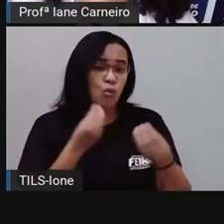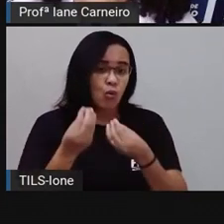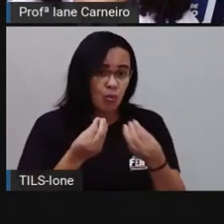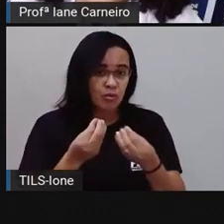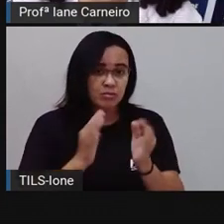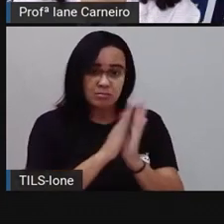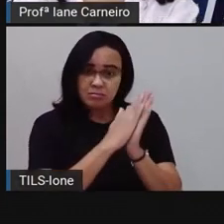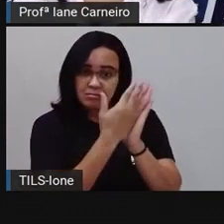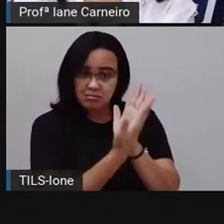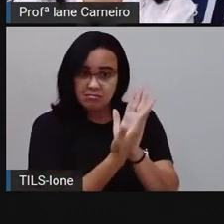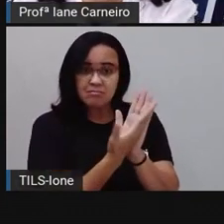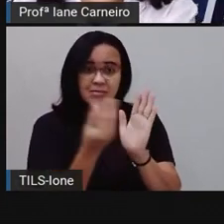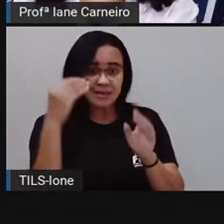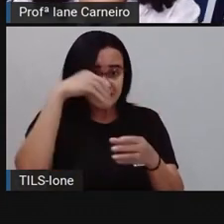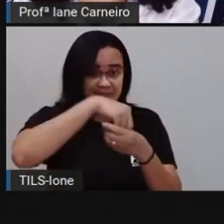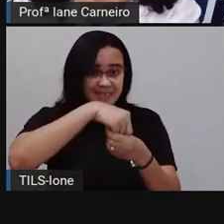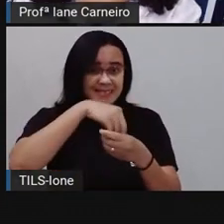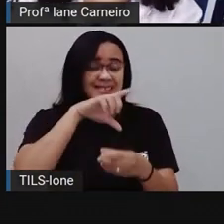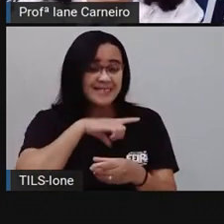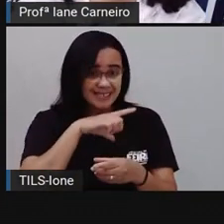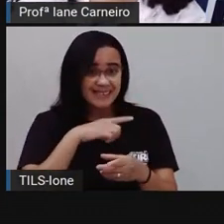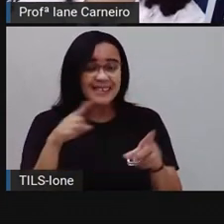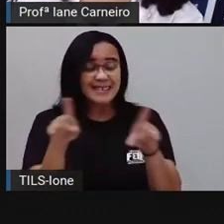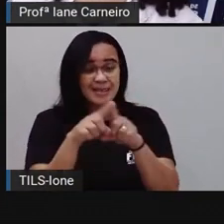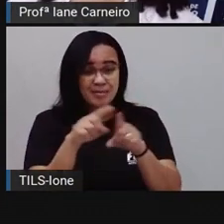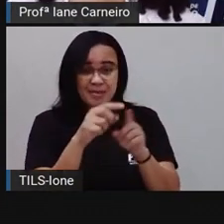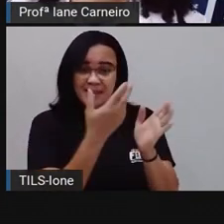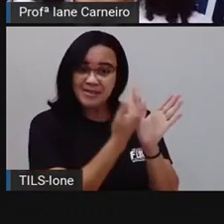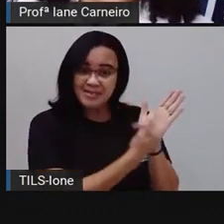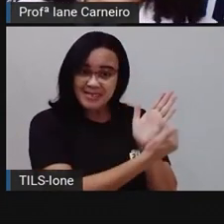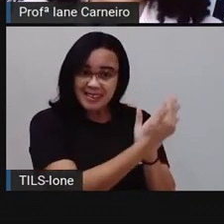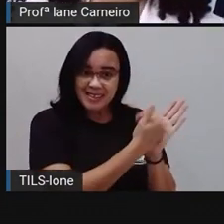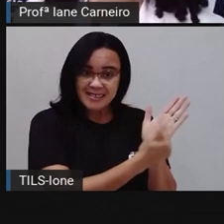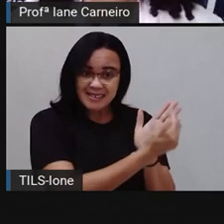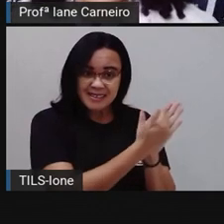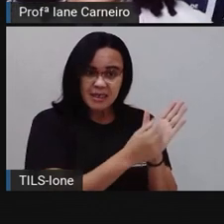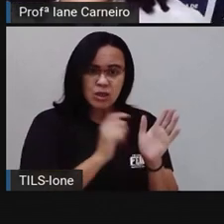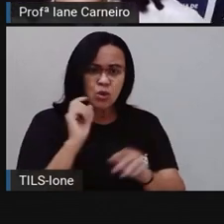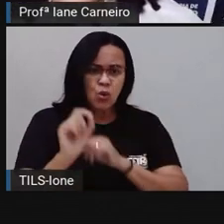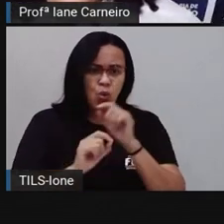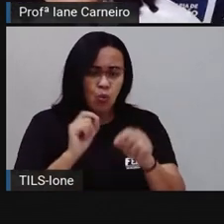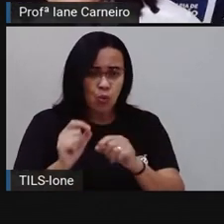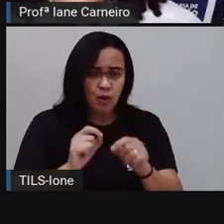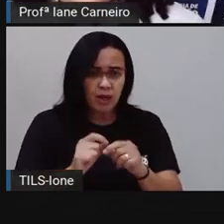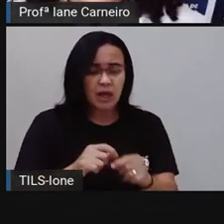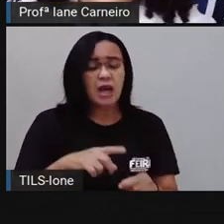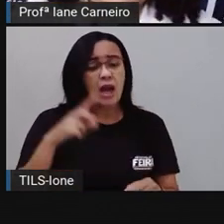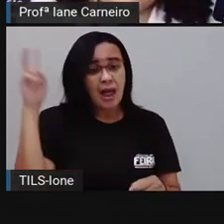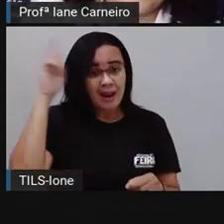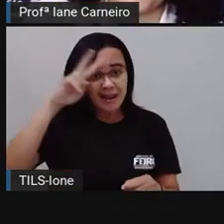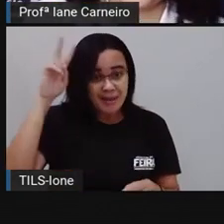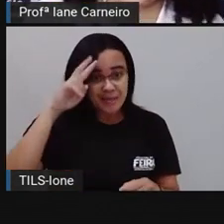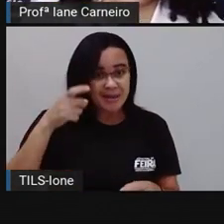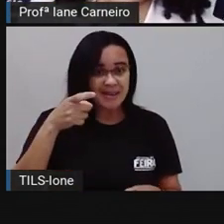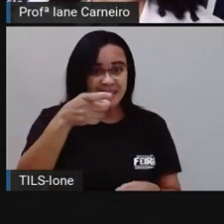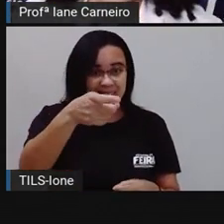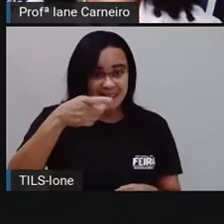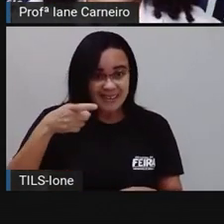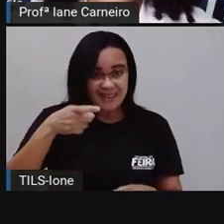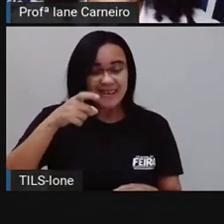suas capas. E eles são ilustrados, geralmente, né? Com xilogradura. E o que é isso, Pró?